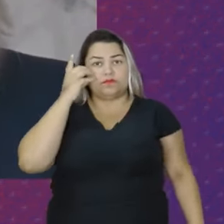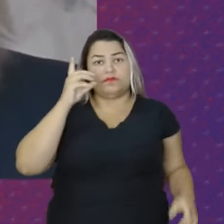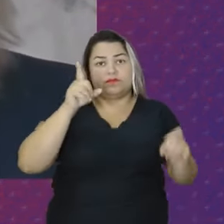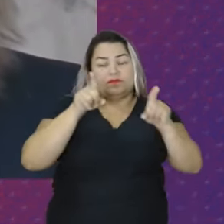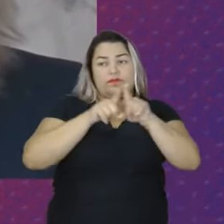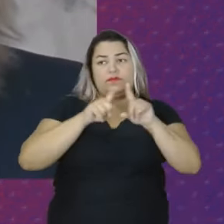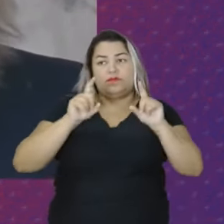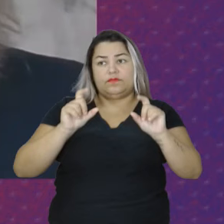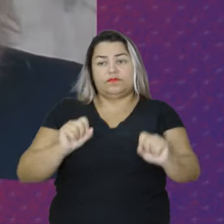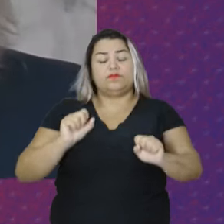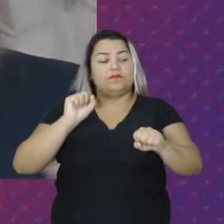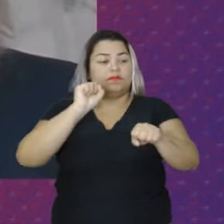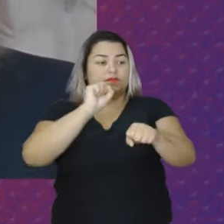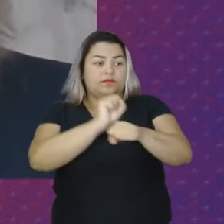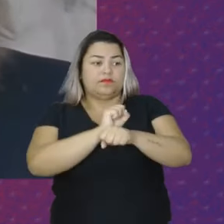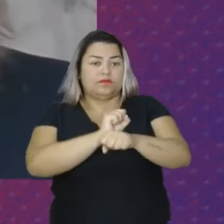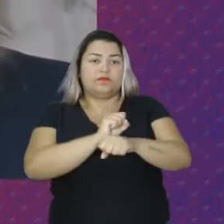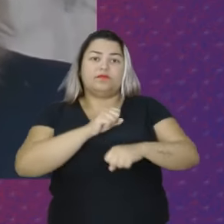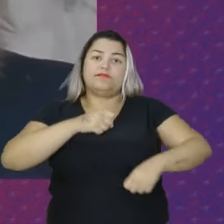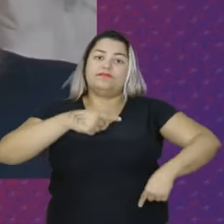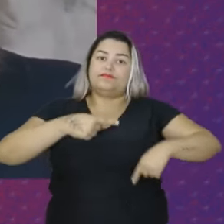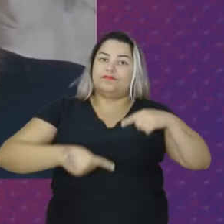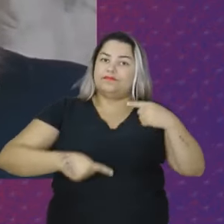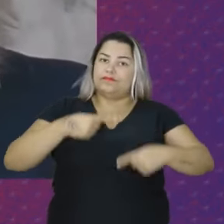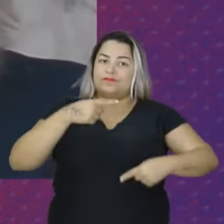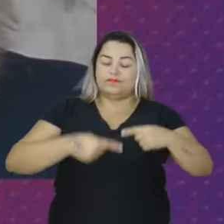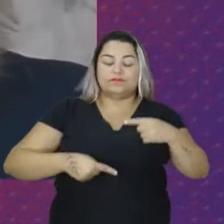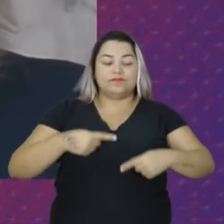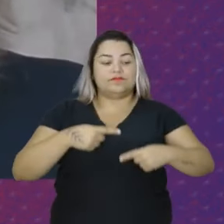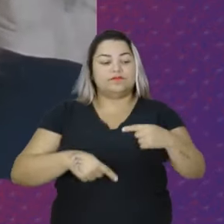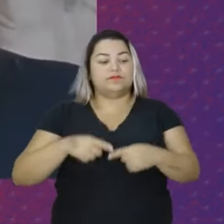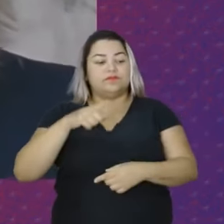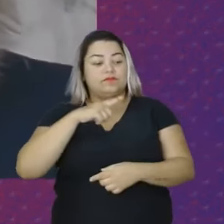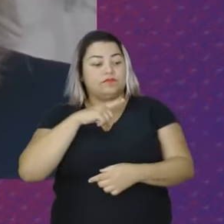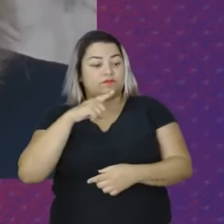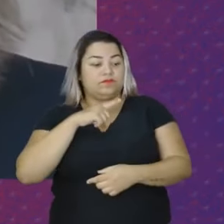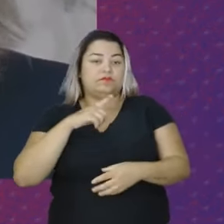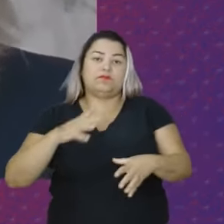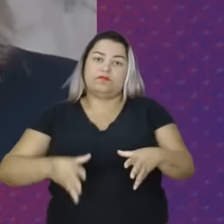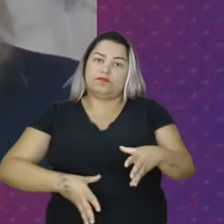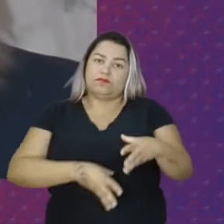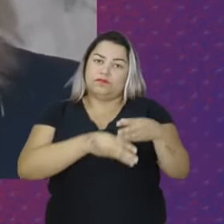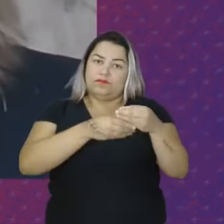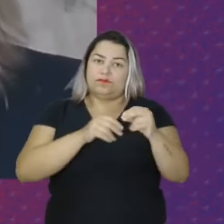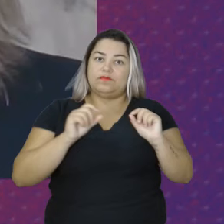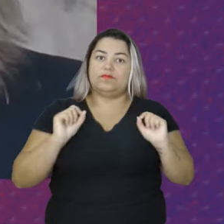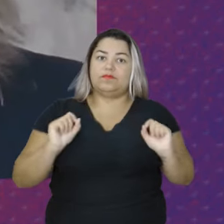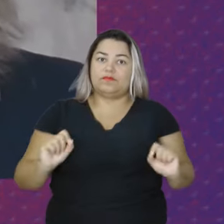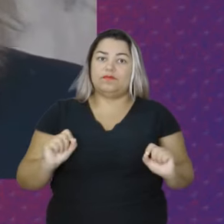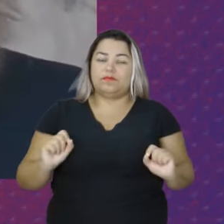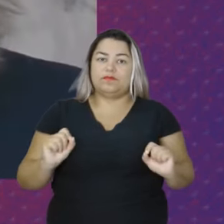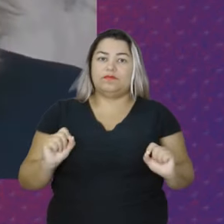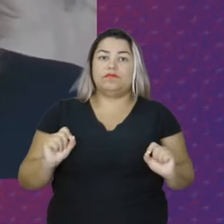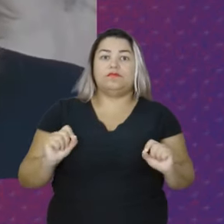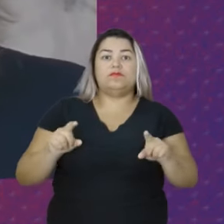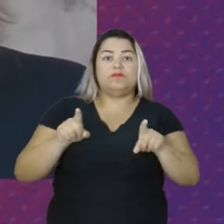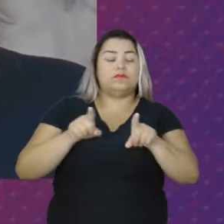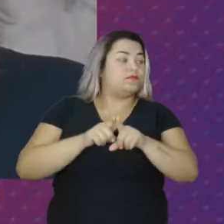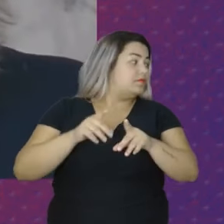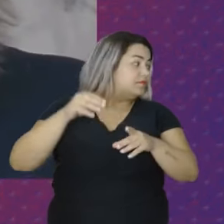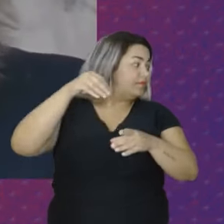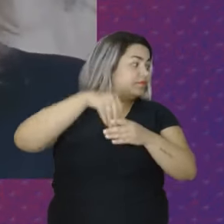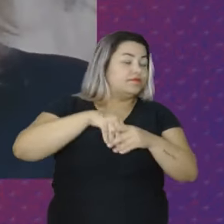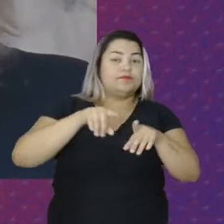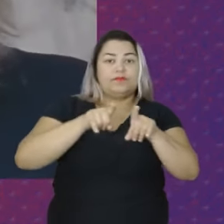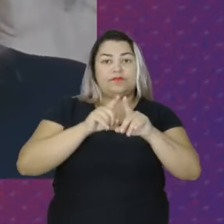interrompeu as políticas que vinham sendo implementadas e colocou à